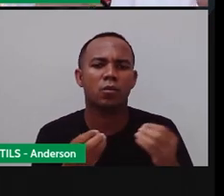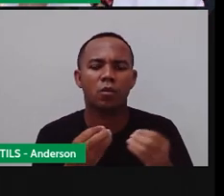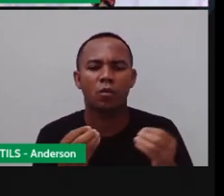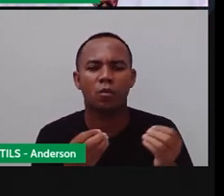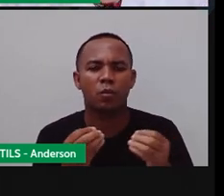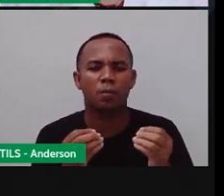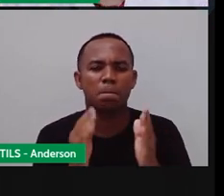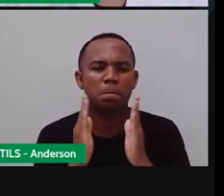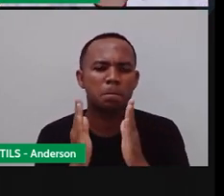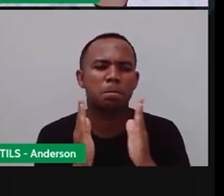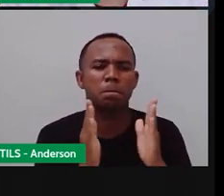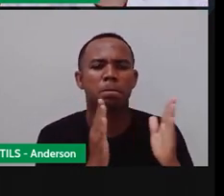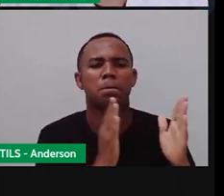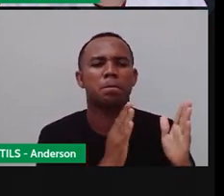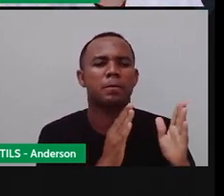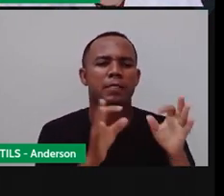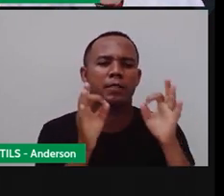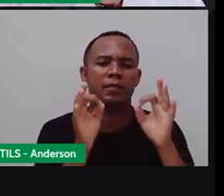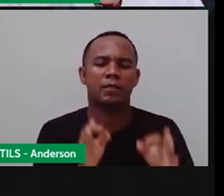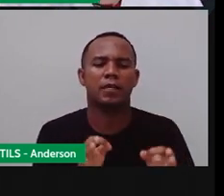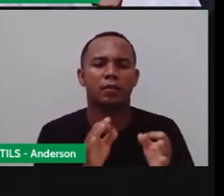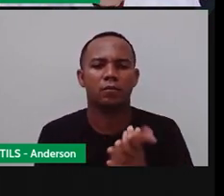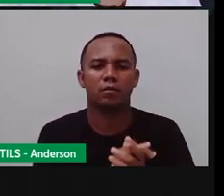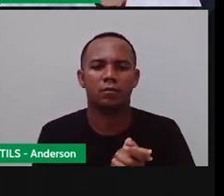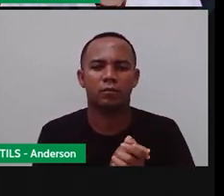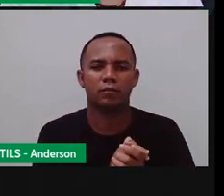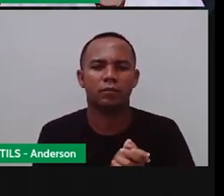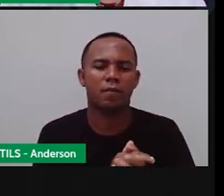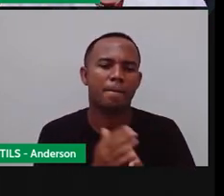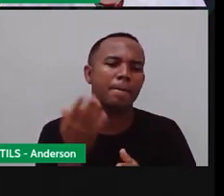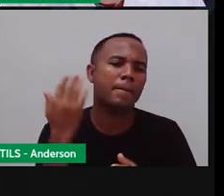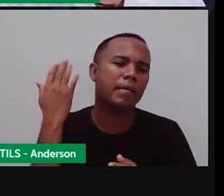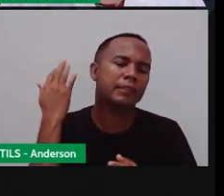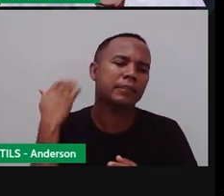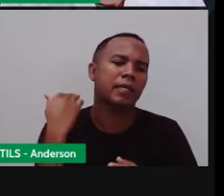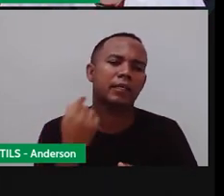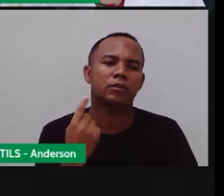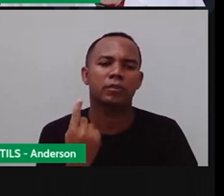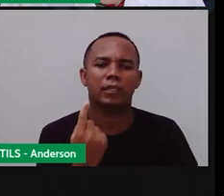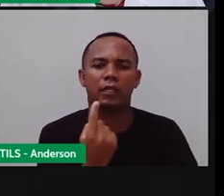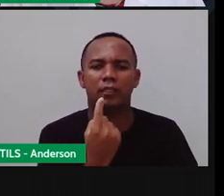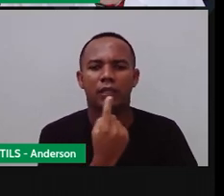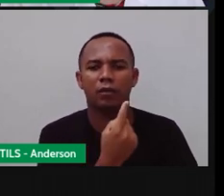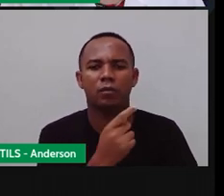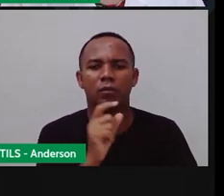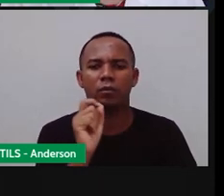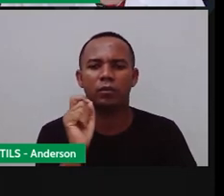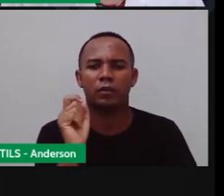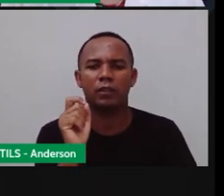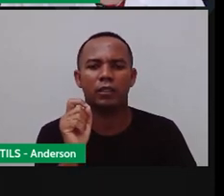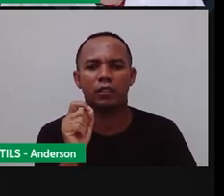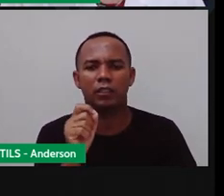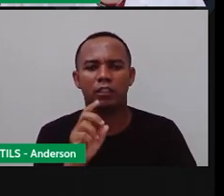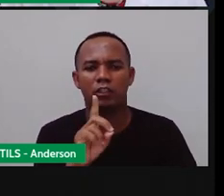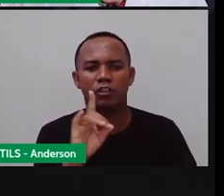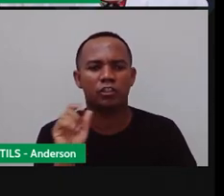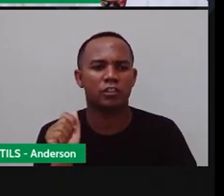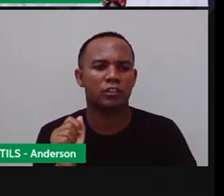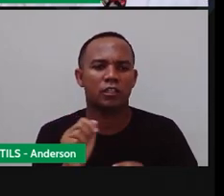estipulando períodos, né, que eles denominavam na época deles, cada um de acordo com a sua civilização.